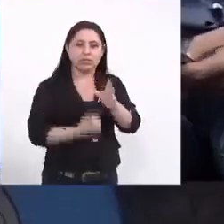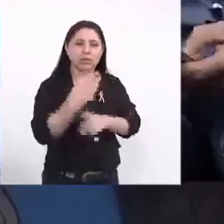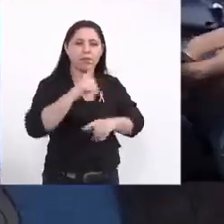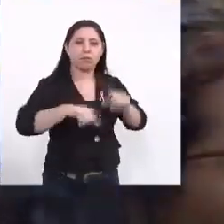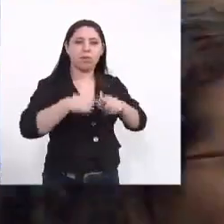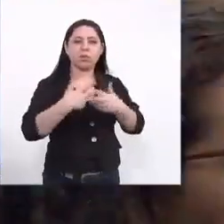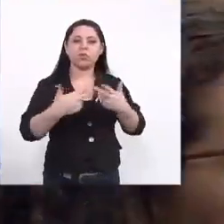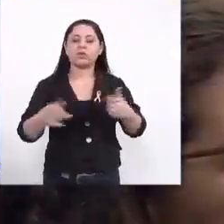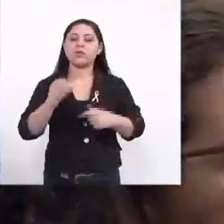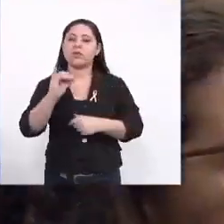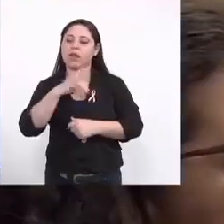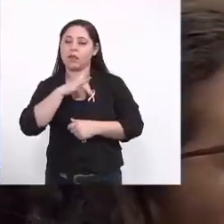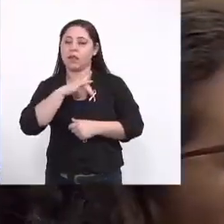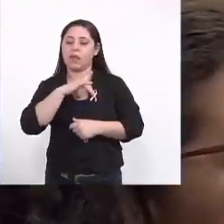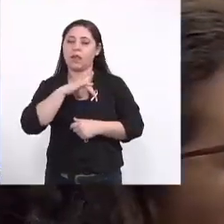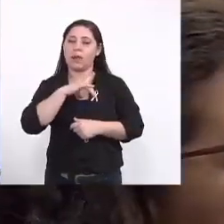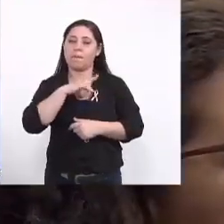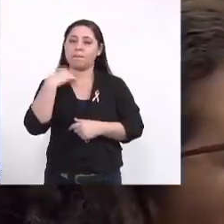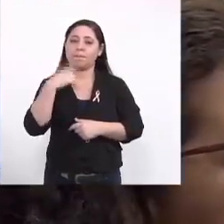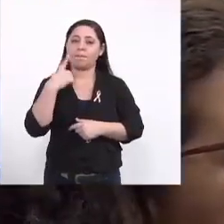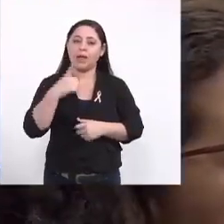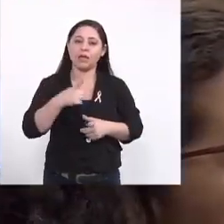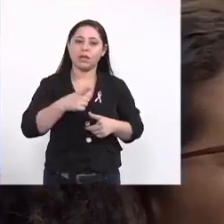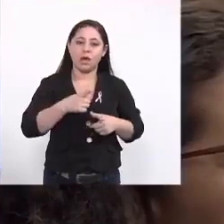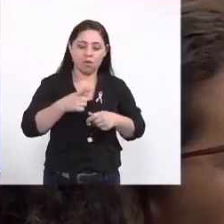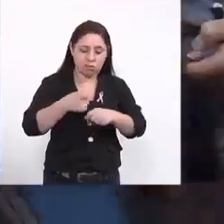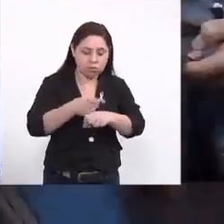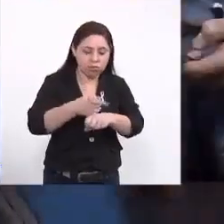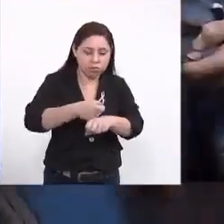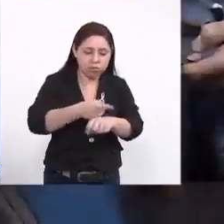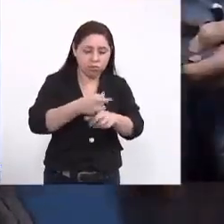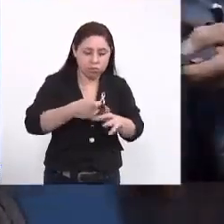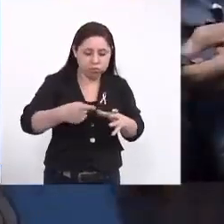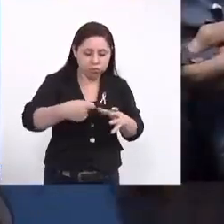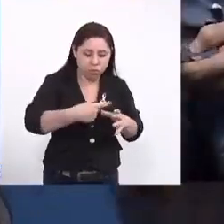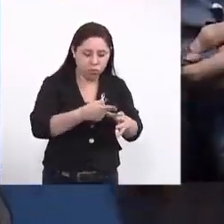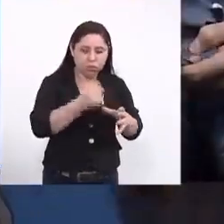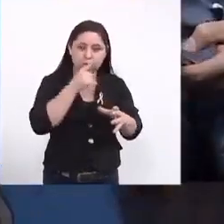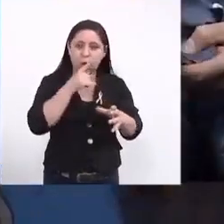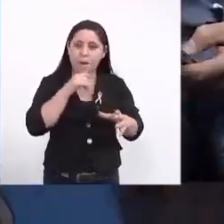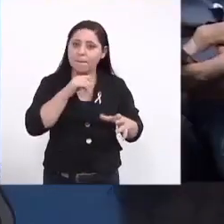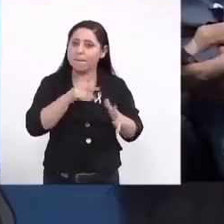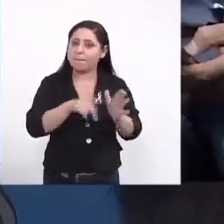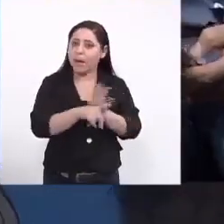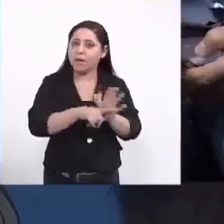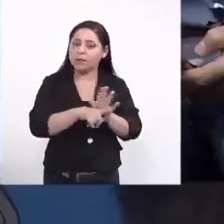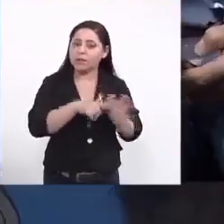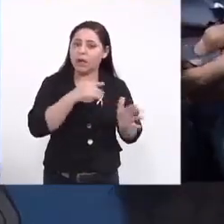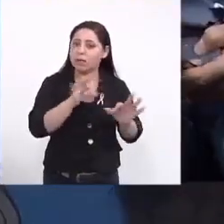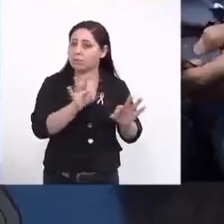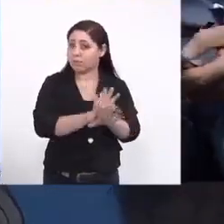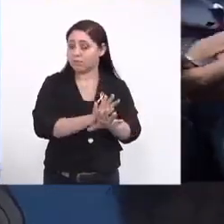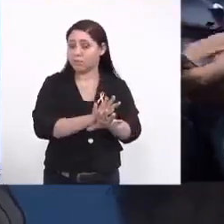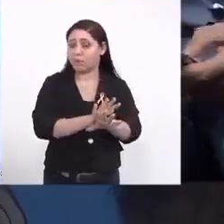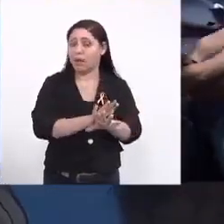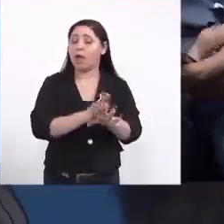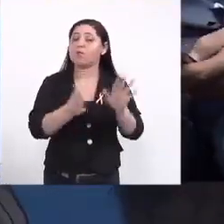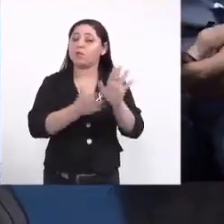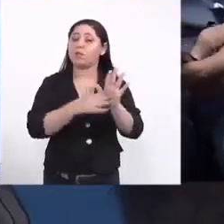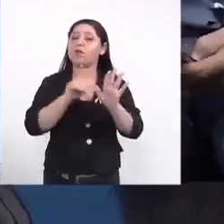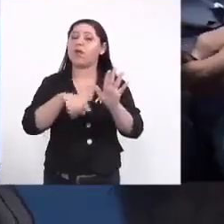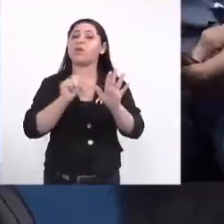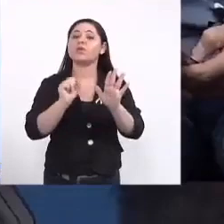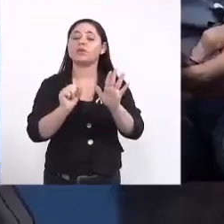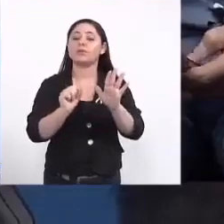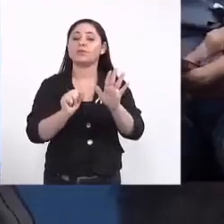produto e testam se tem atividade larvicida e aí não tem a pesquisa acaba aí a nossa proposta é realmente essa